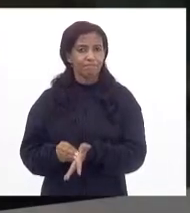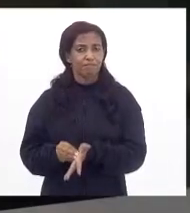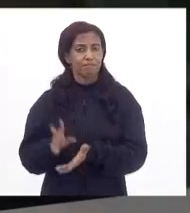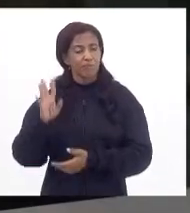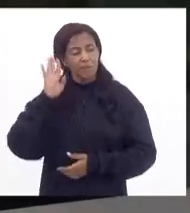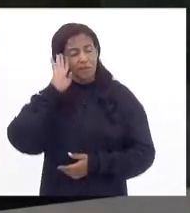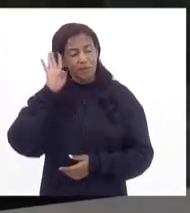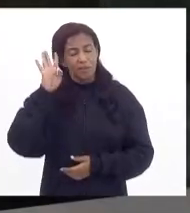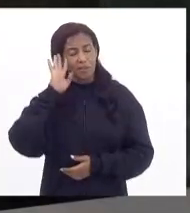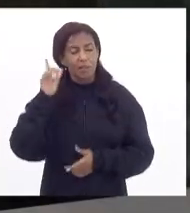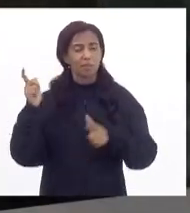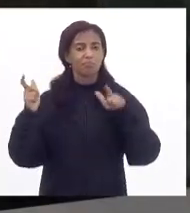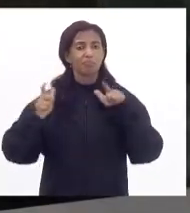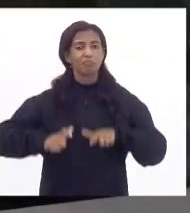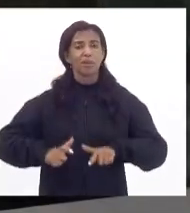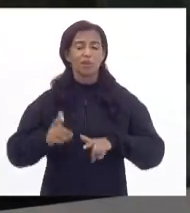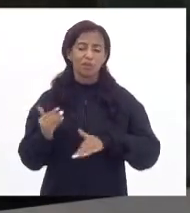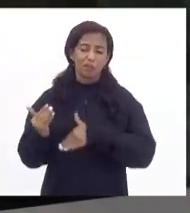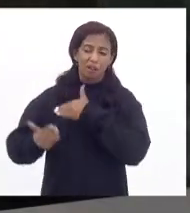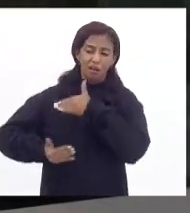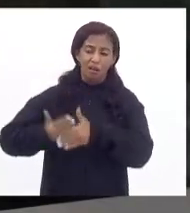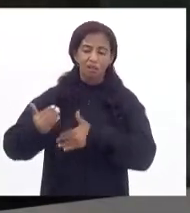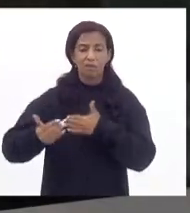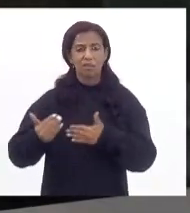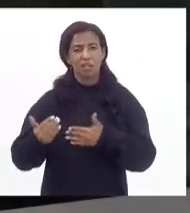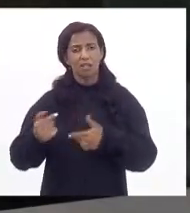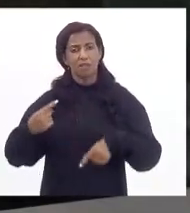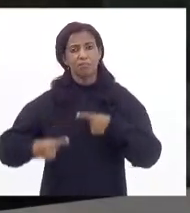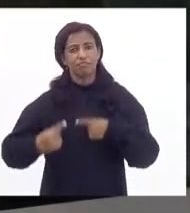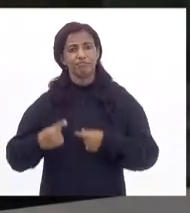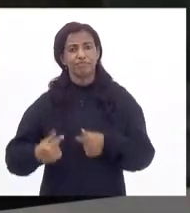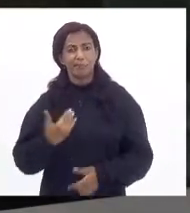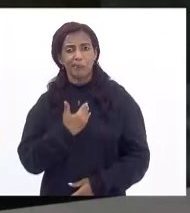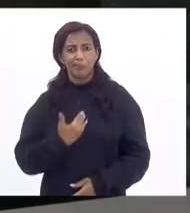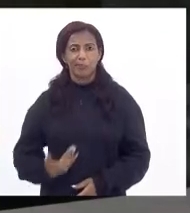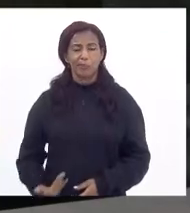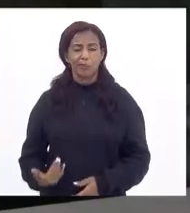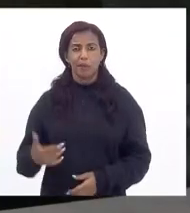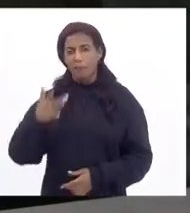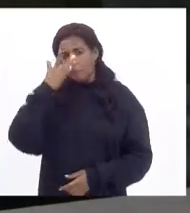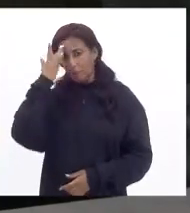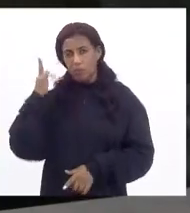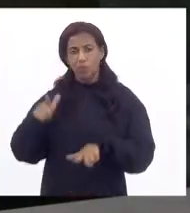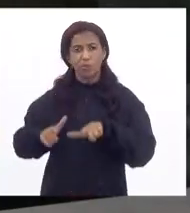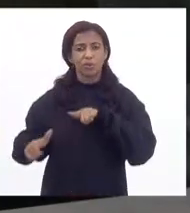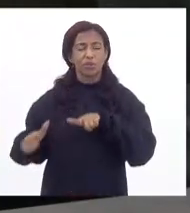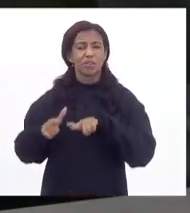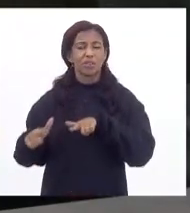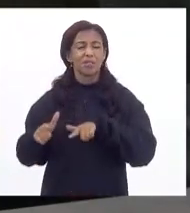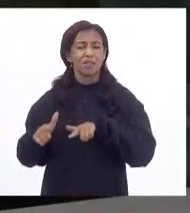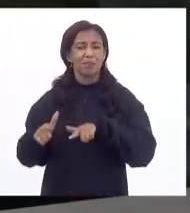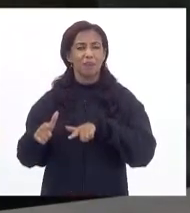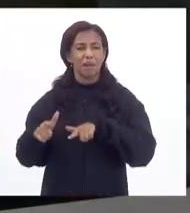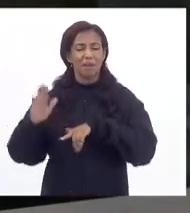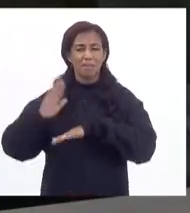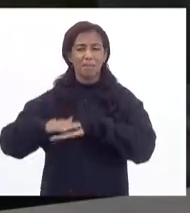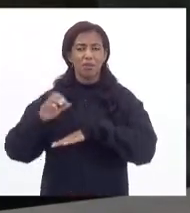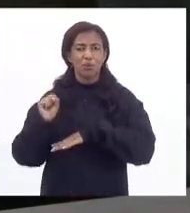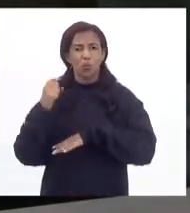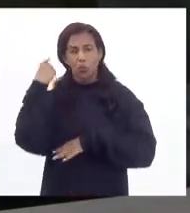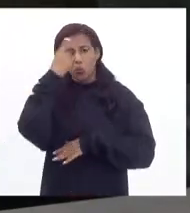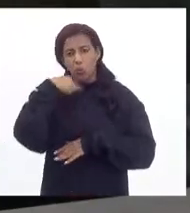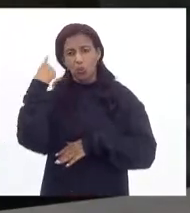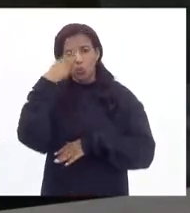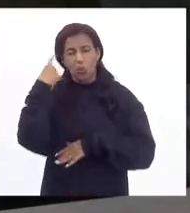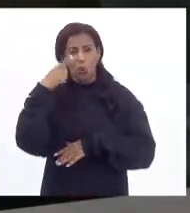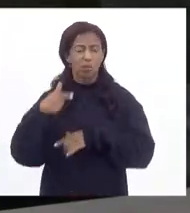uma reflexão de para onde tem que avançar a política pública para esses que trabalham numa jornada que são de mais de oito horas diárias, de